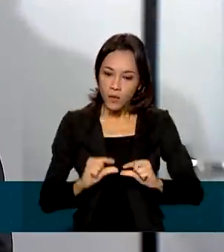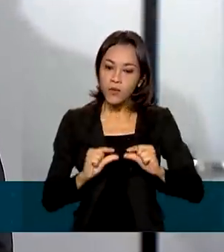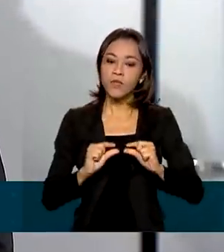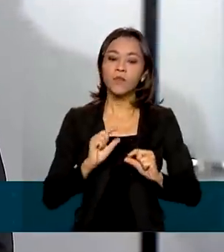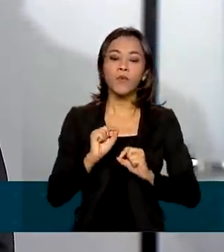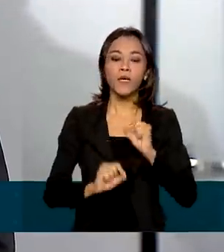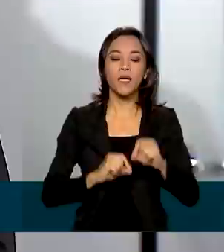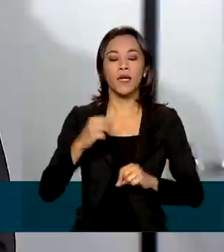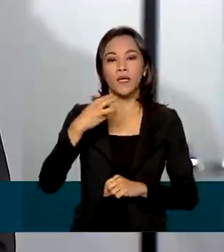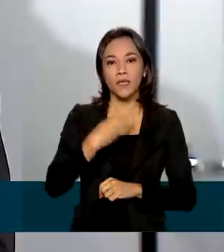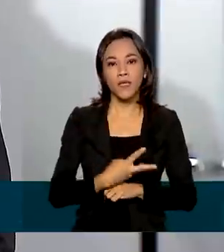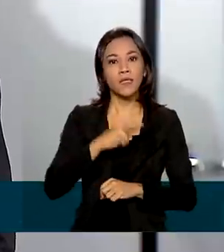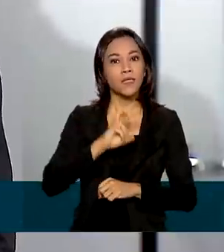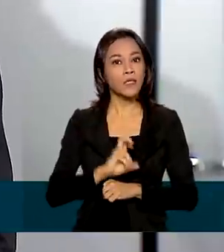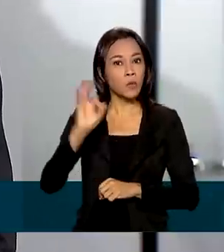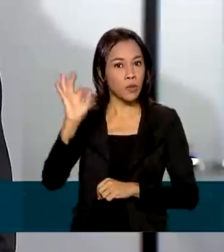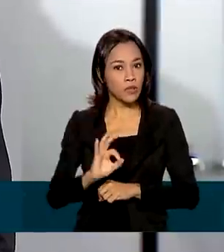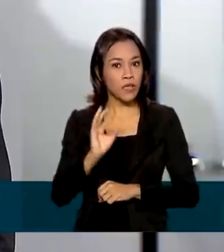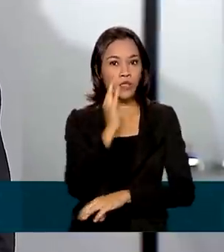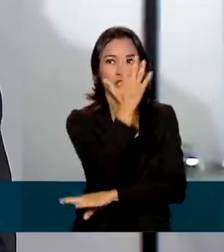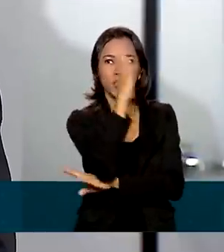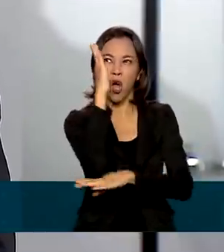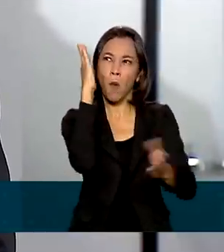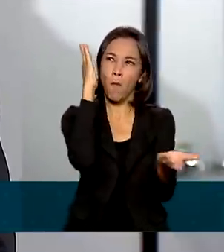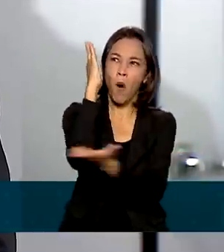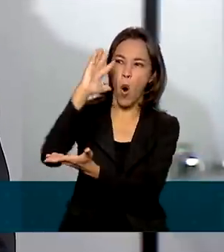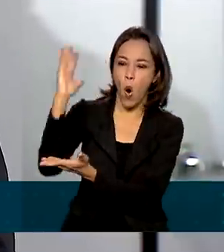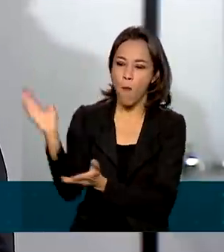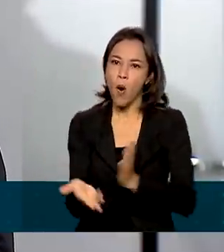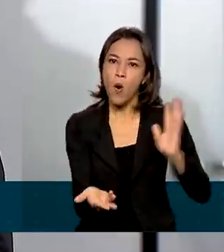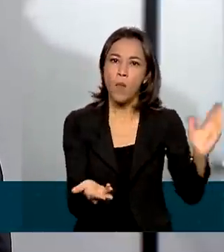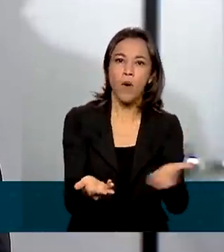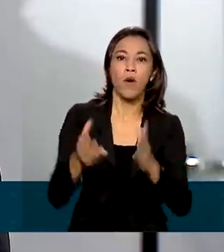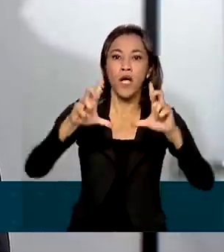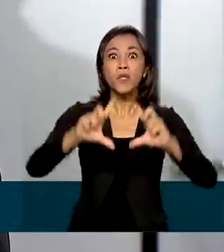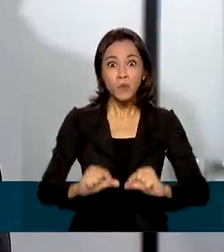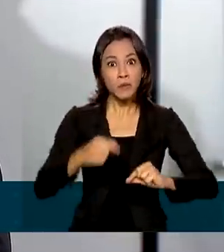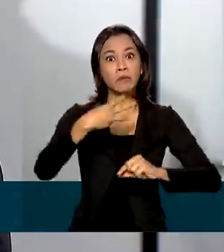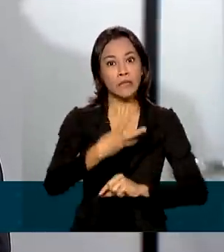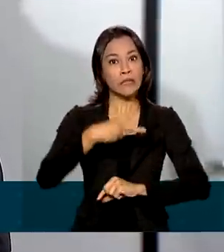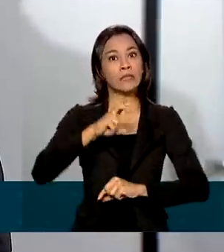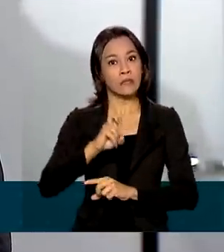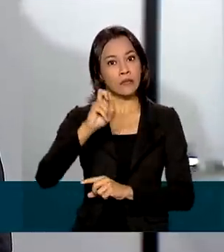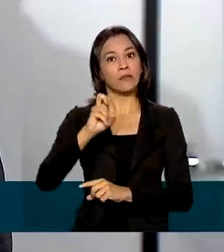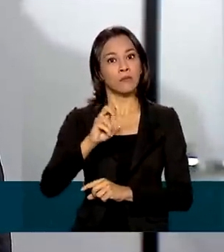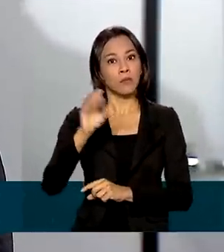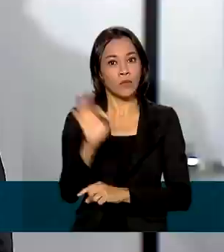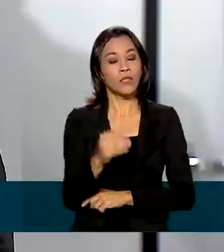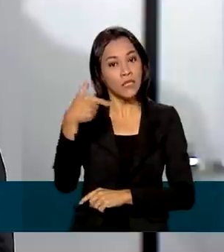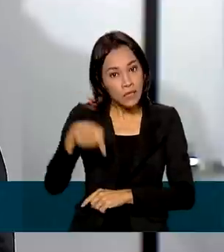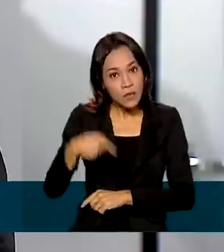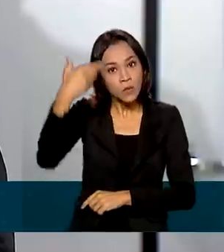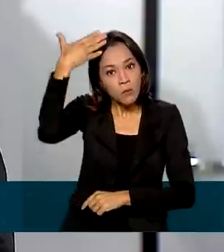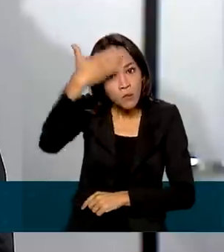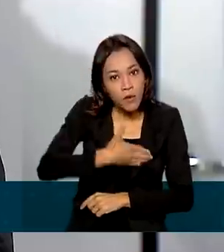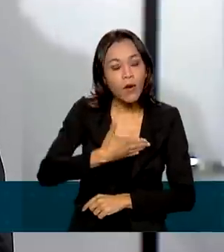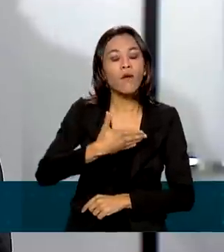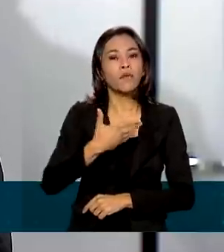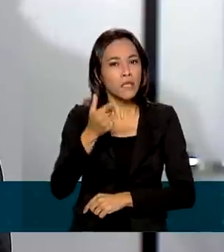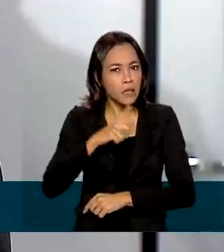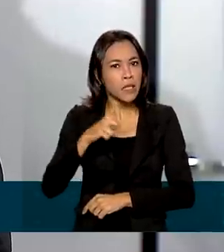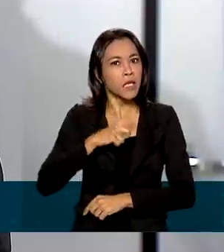% do desmatamento, ou seja, mostrando que as ações adquiriram uma